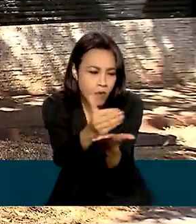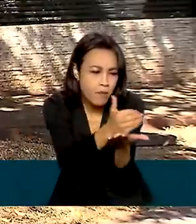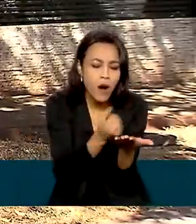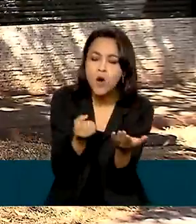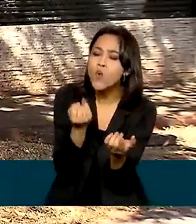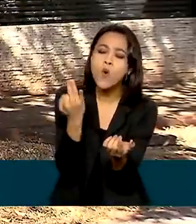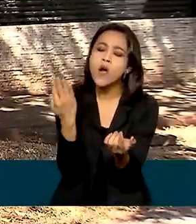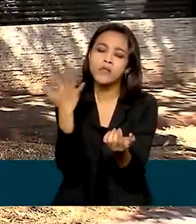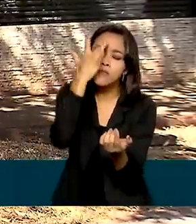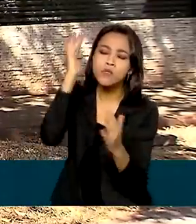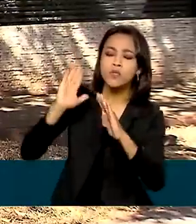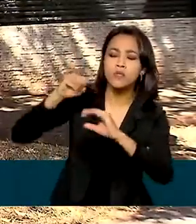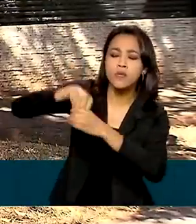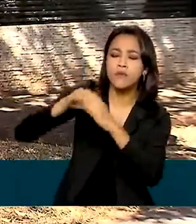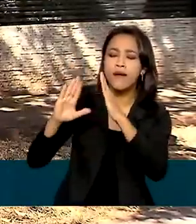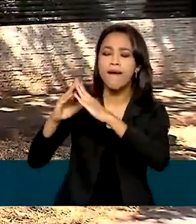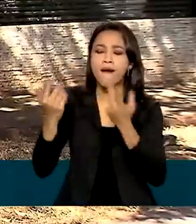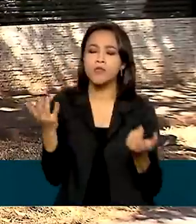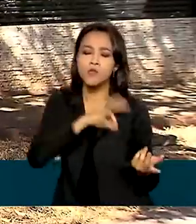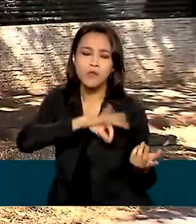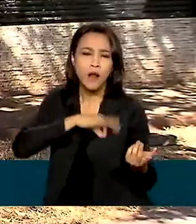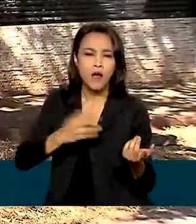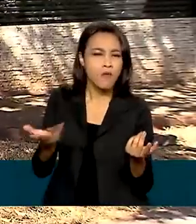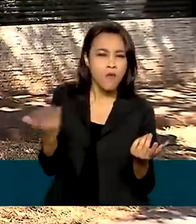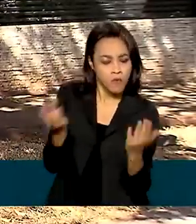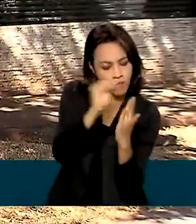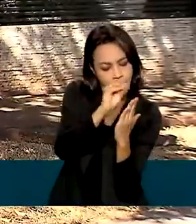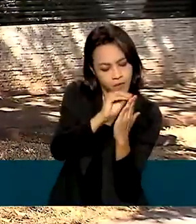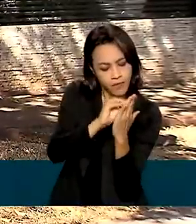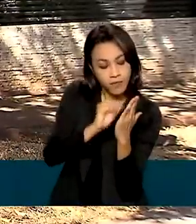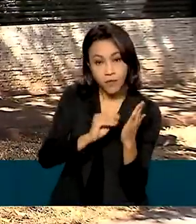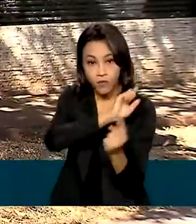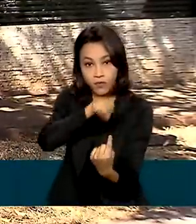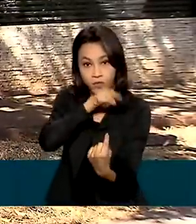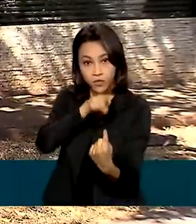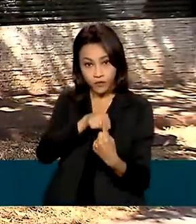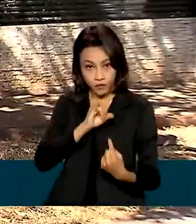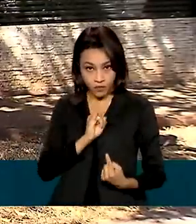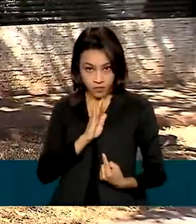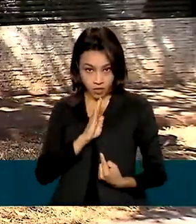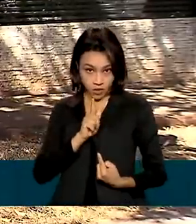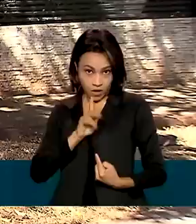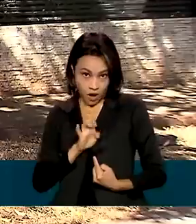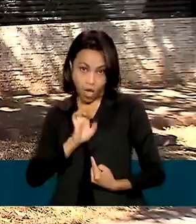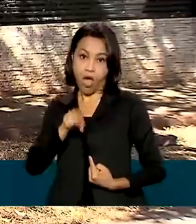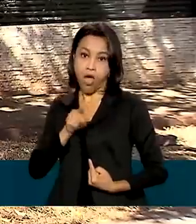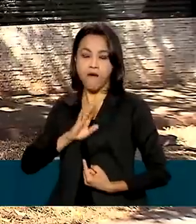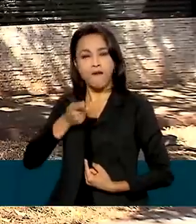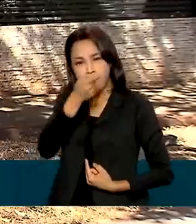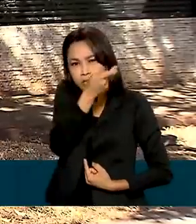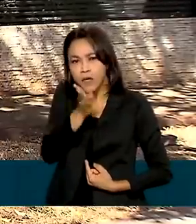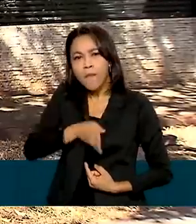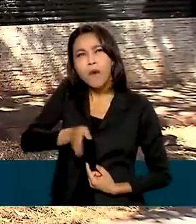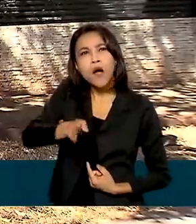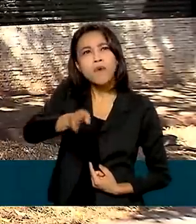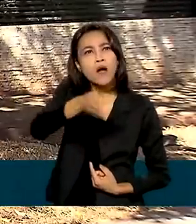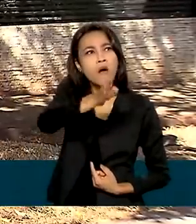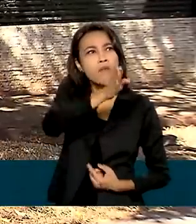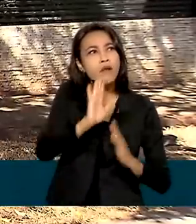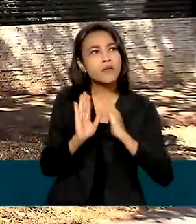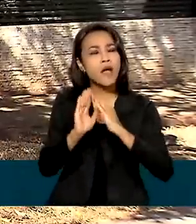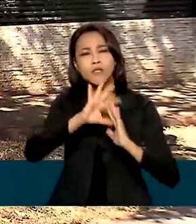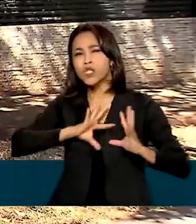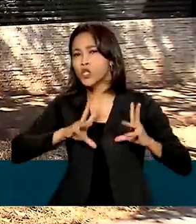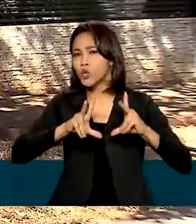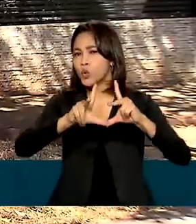de moradores e a renda per capita. A meta do IBGE é visitar todos os domicílios brasileiros em